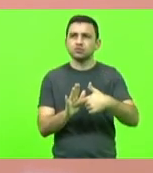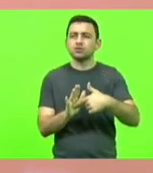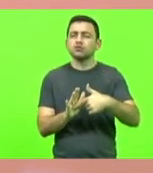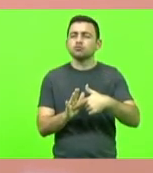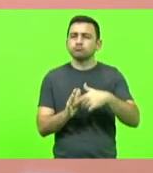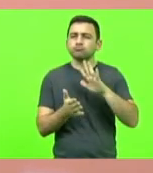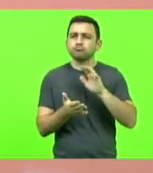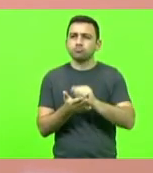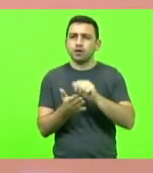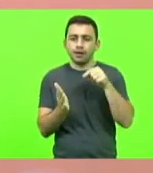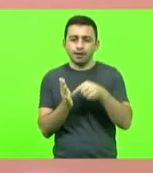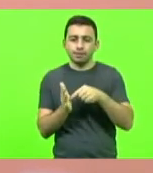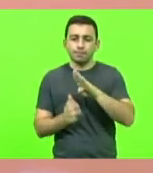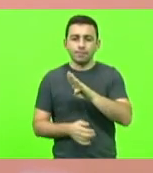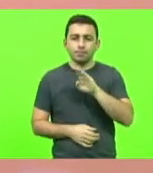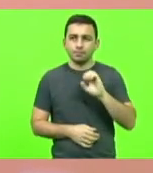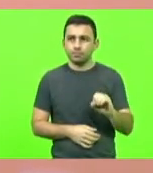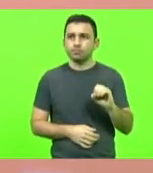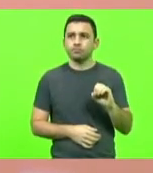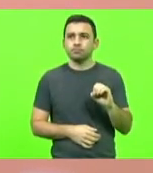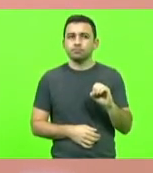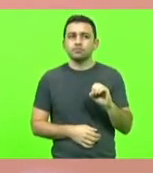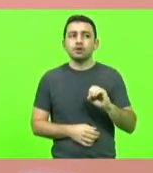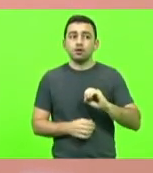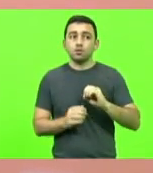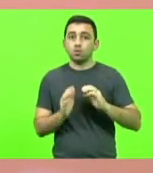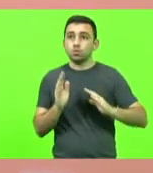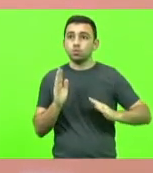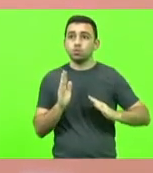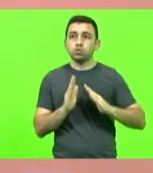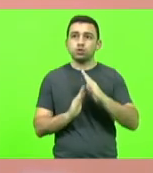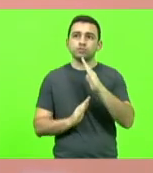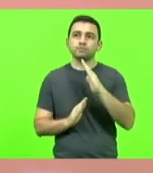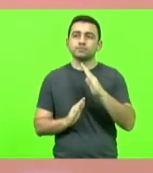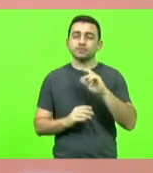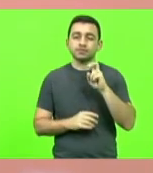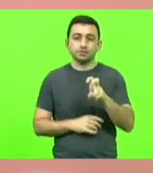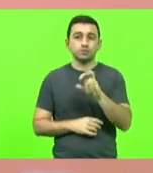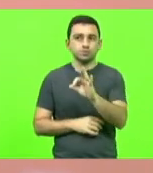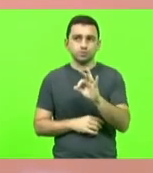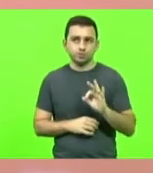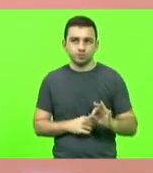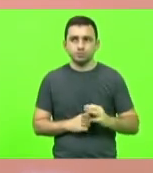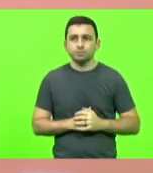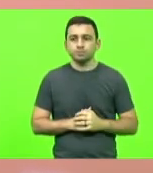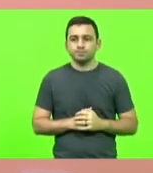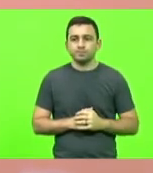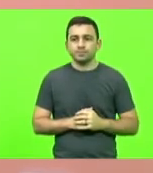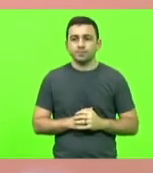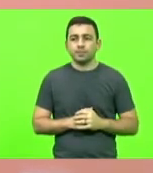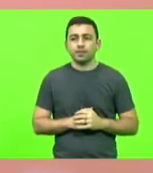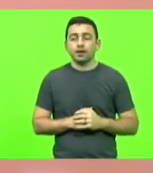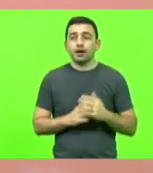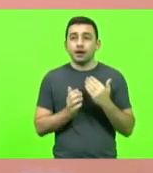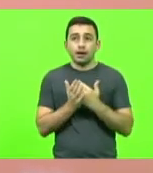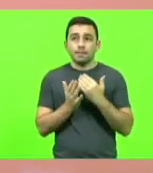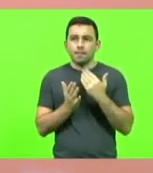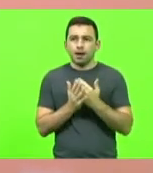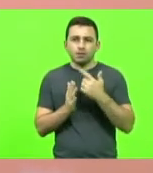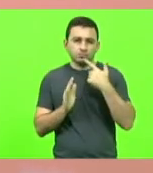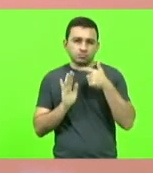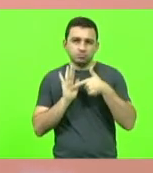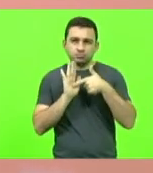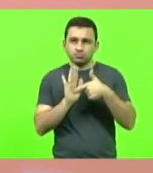boletim de ocorrência um aumento portanto de 5% o maior número de denúncias é